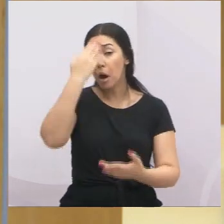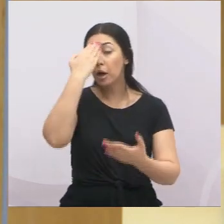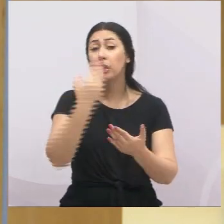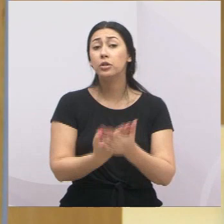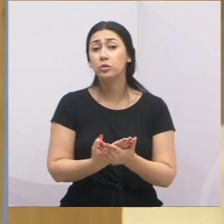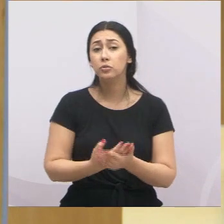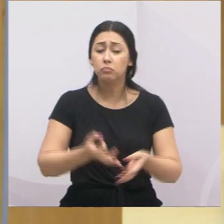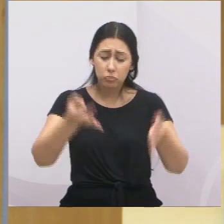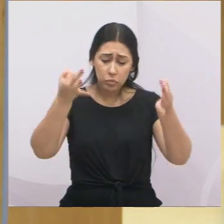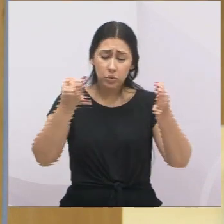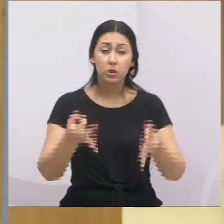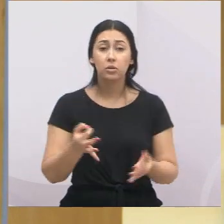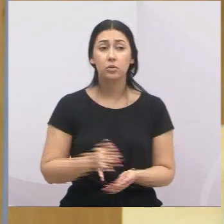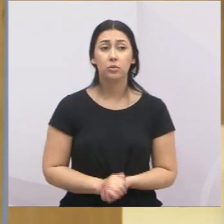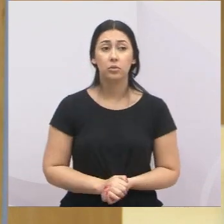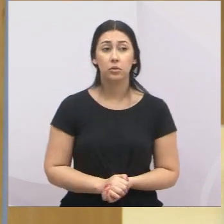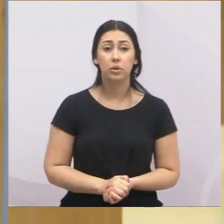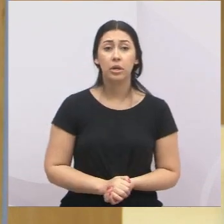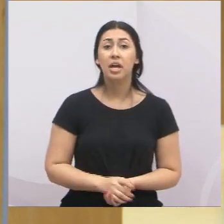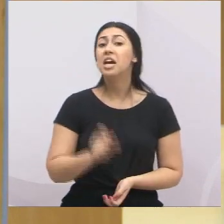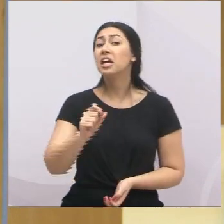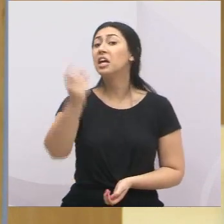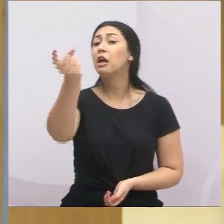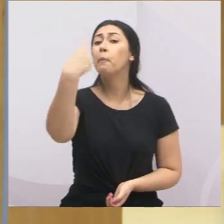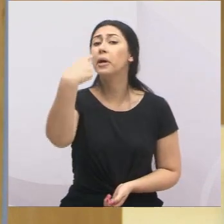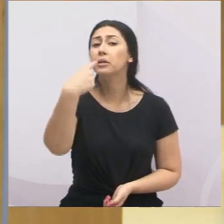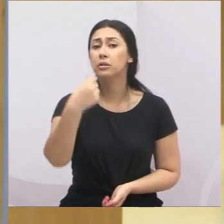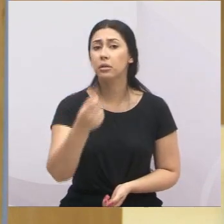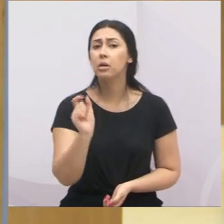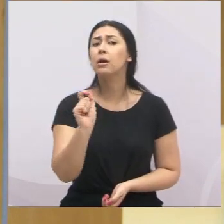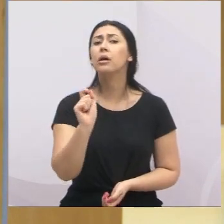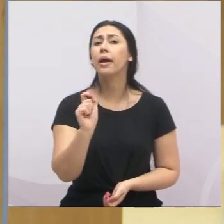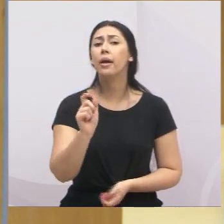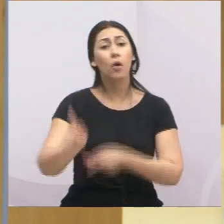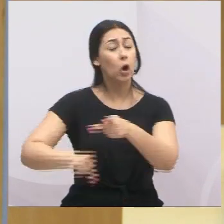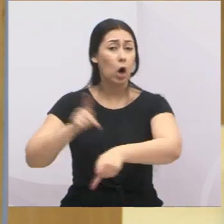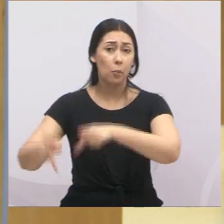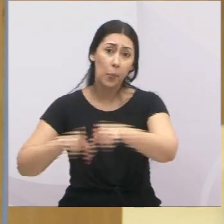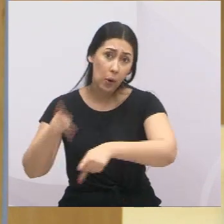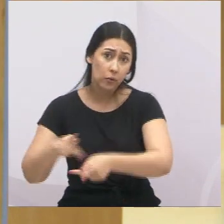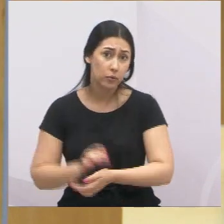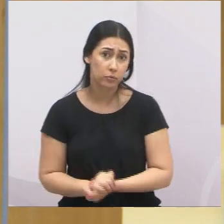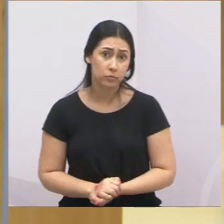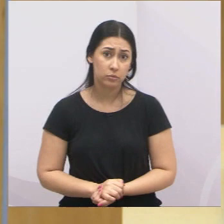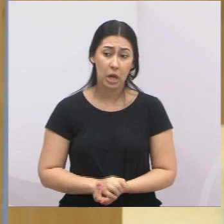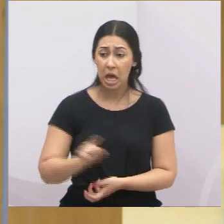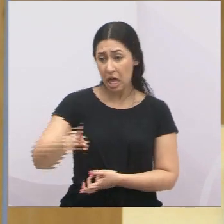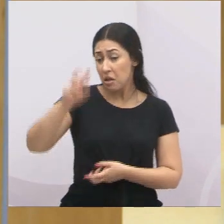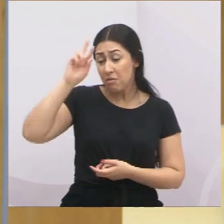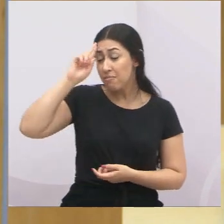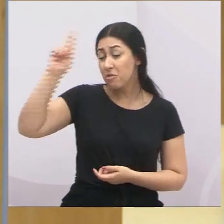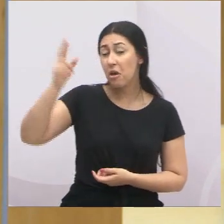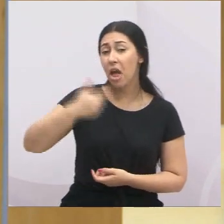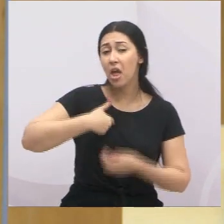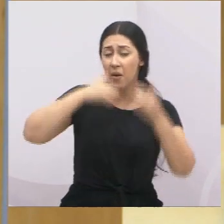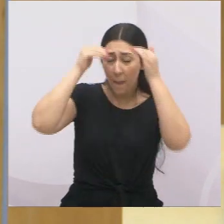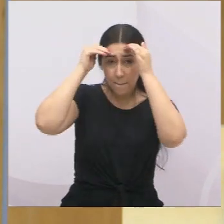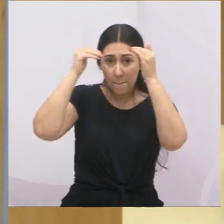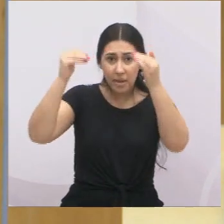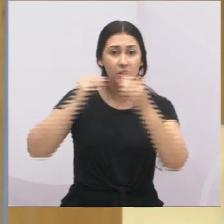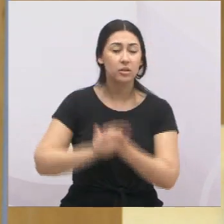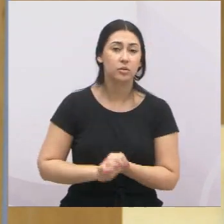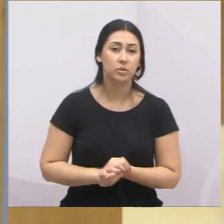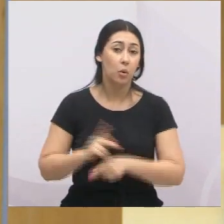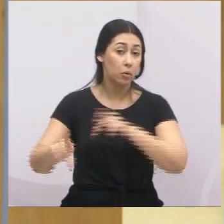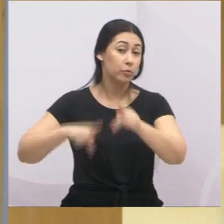certo. Porque eu sempre falo, Aderbal, que o meu patrão é o povo. Nunca tive chefe na minha vida, e aqui aprendi que eu tenho chefe. Que o meu patrão